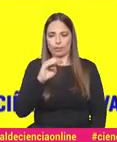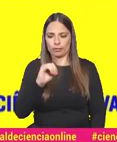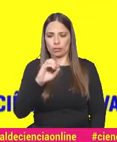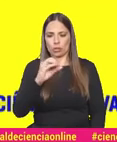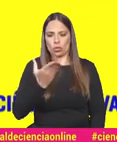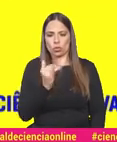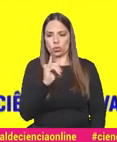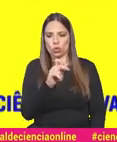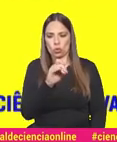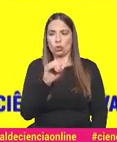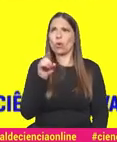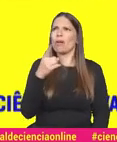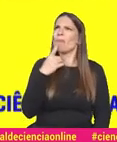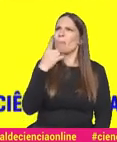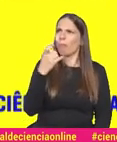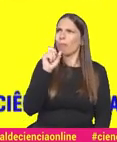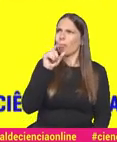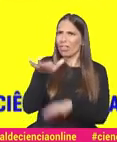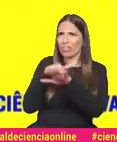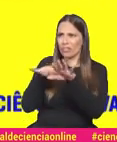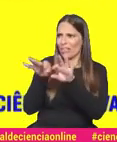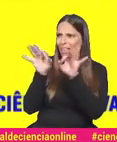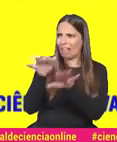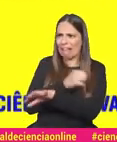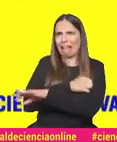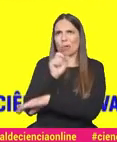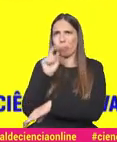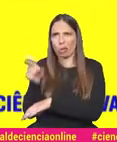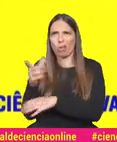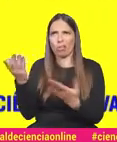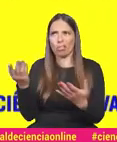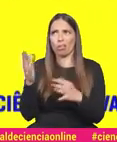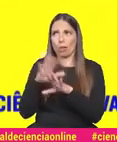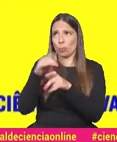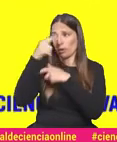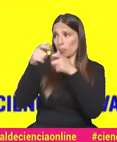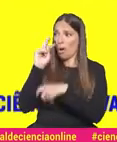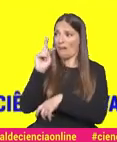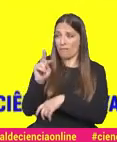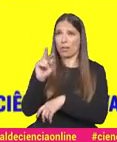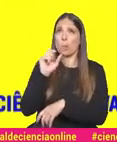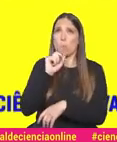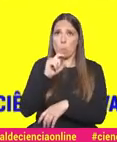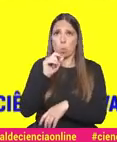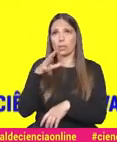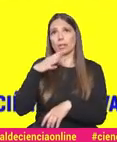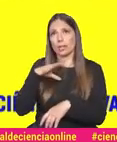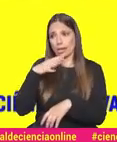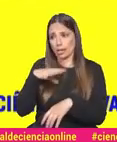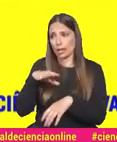Ciência com arte, É disso que eu ia perguntar. Nós podemos fazer esta experiência em casa, Miguel? porque as pessoas que nos estão a ver poderiam querer